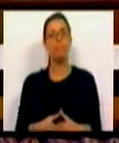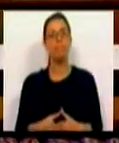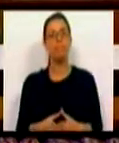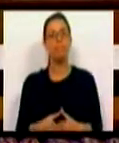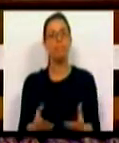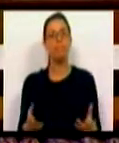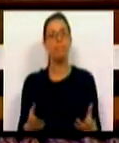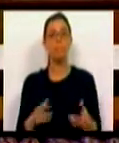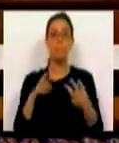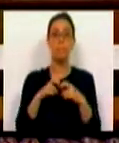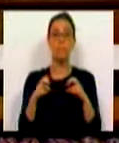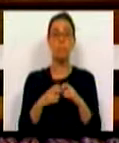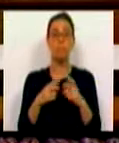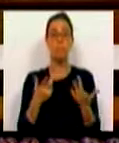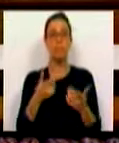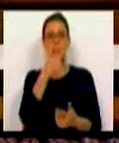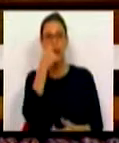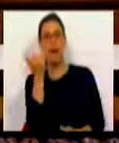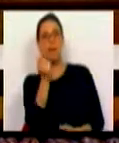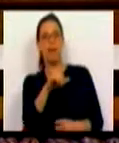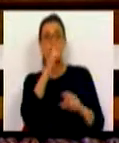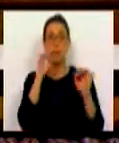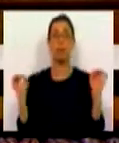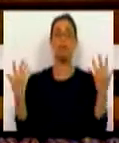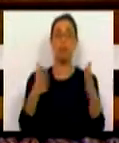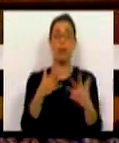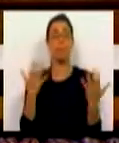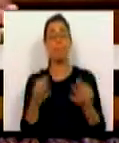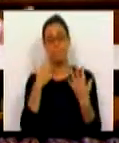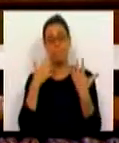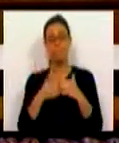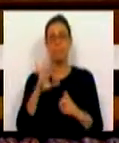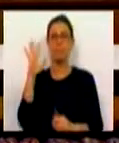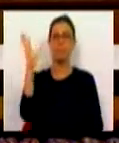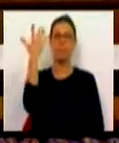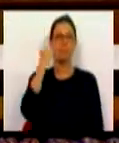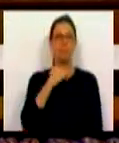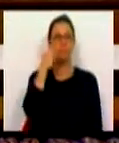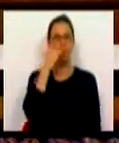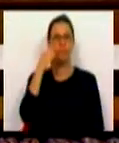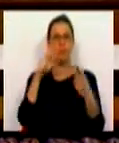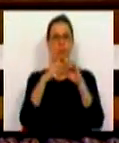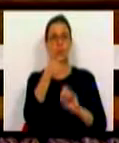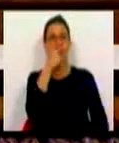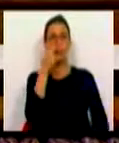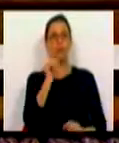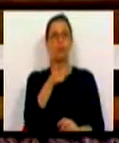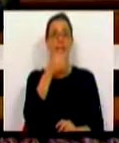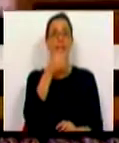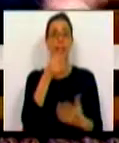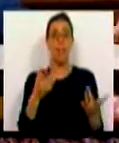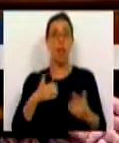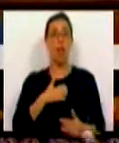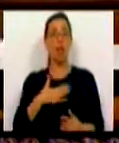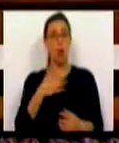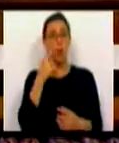ao problema do abandono da floresta. Este é, sem dúvida, um dos mais graves problemas. O abandono da terra que